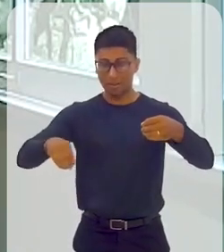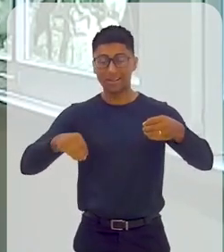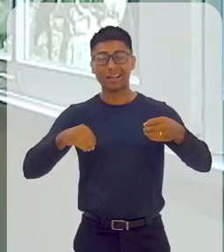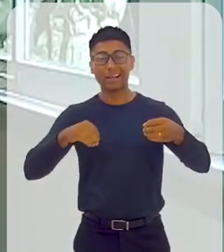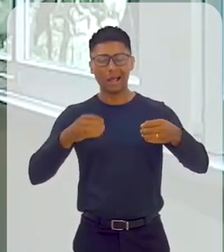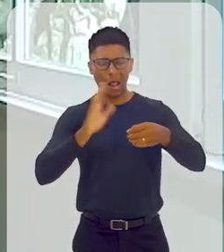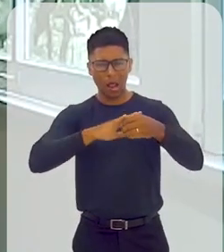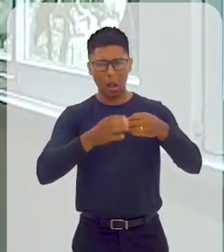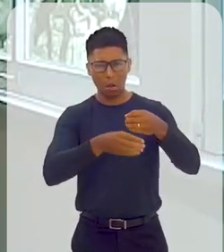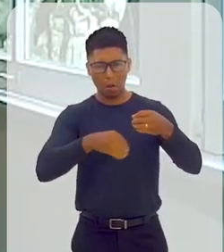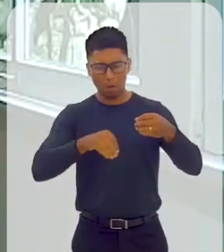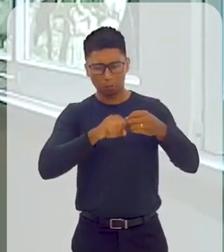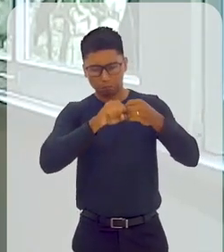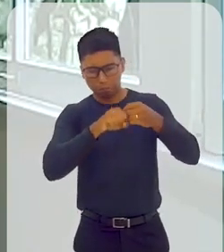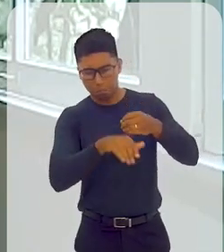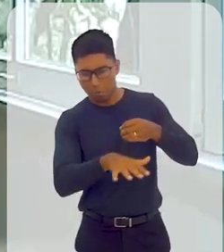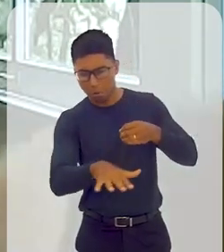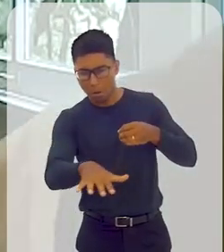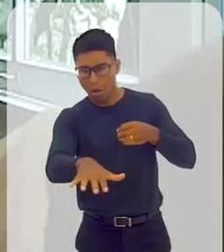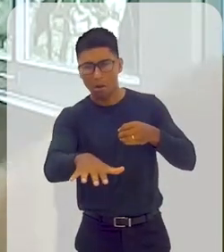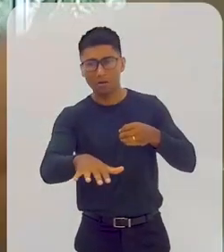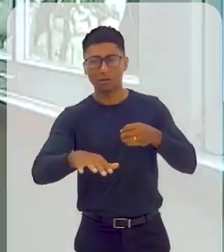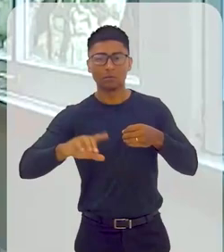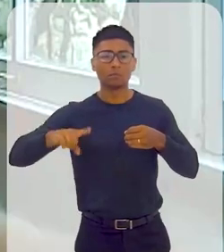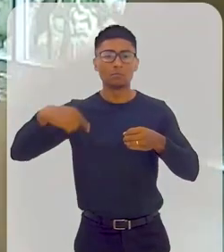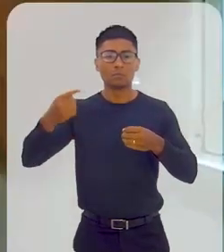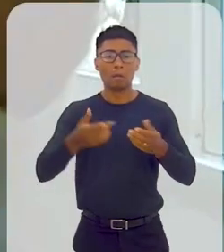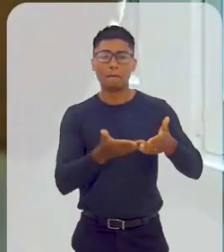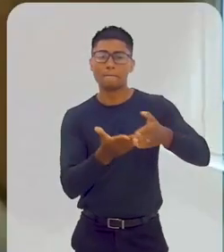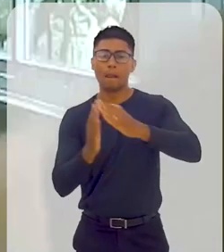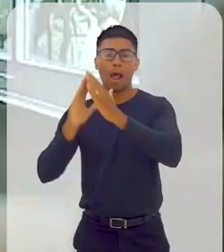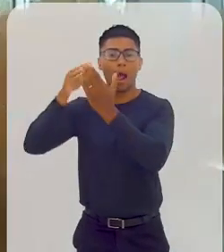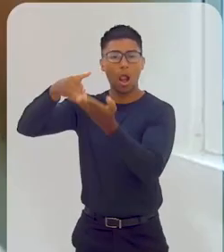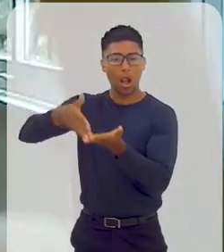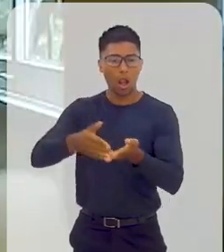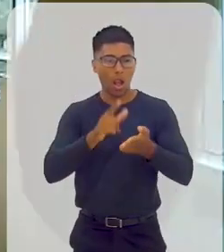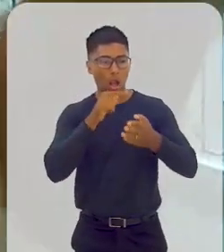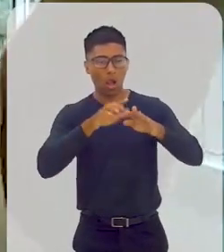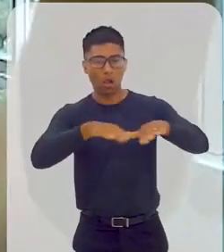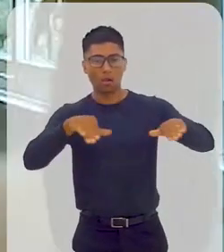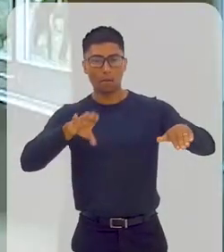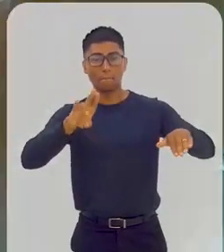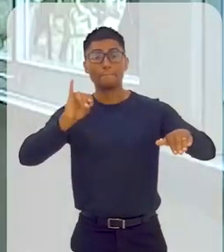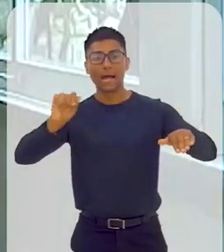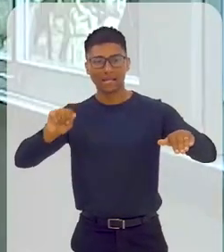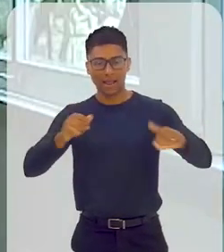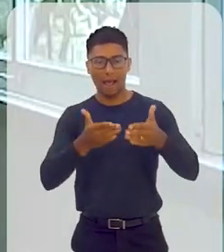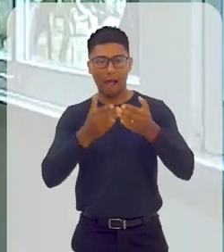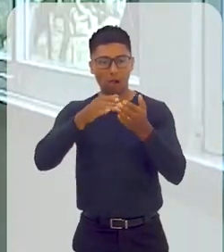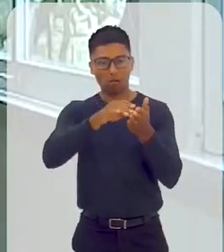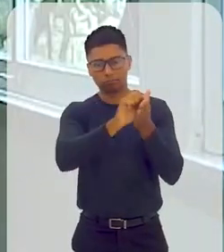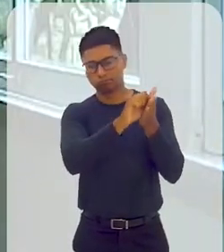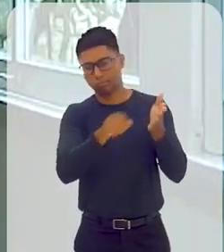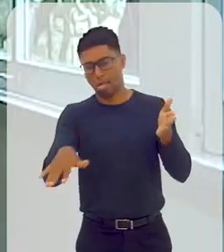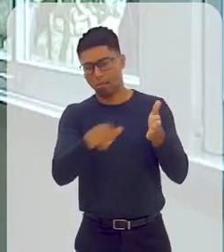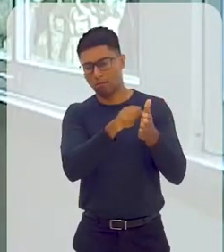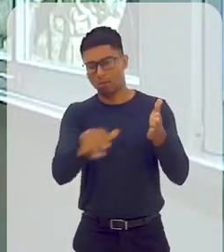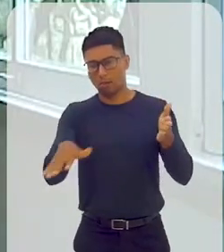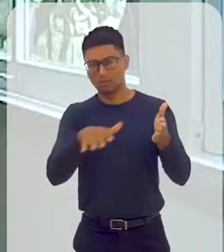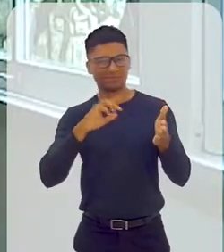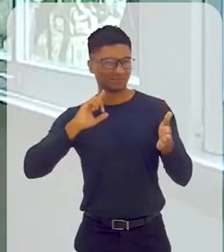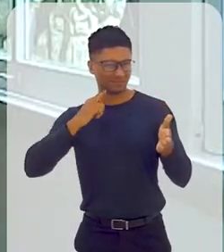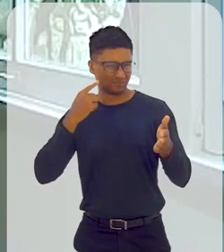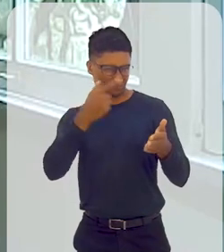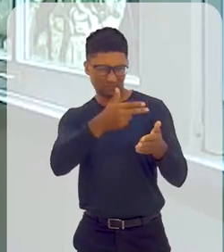jogado dentro dessas barcaças que iam ao longo da Bahia e descarregavam já esse